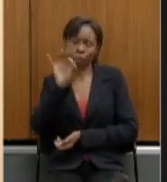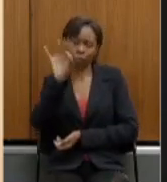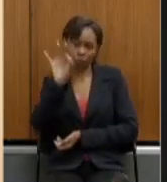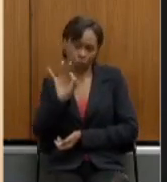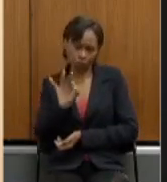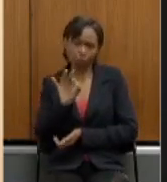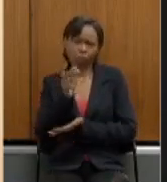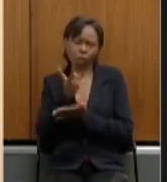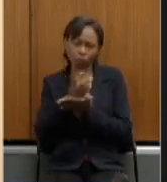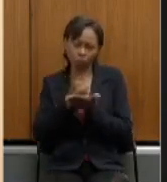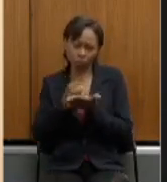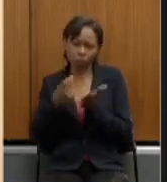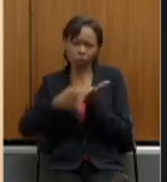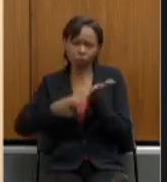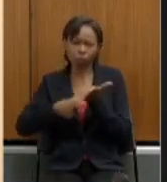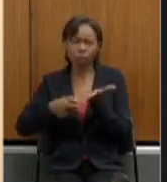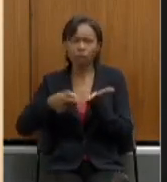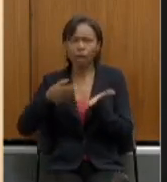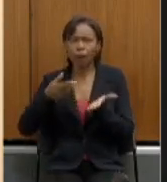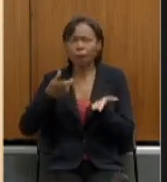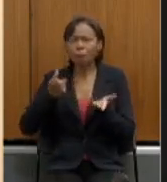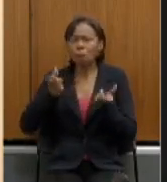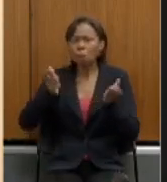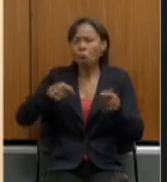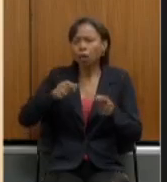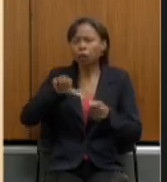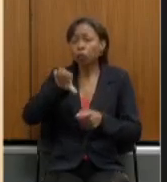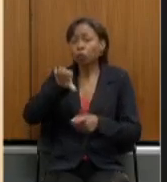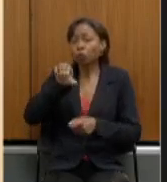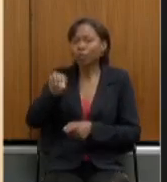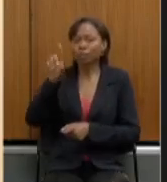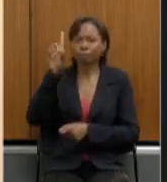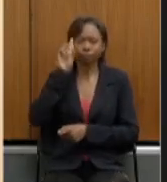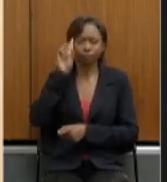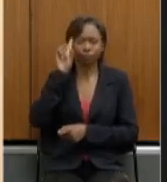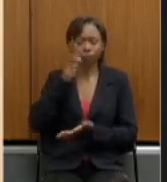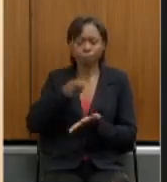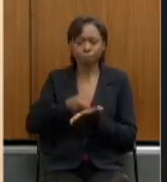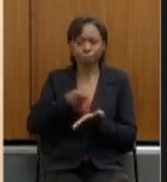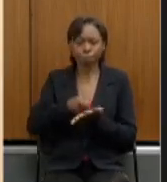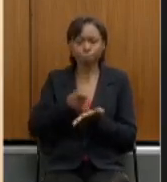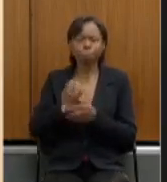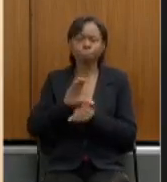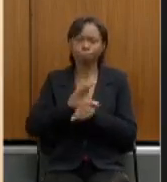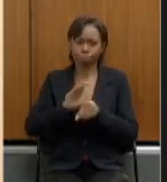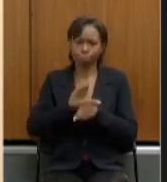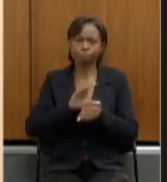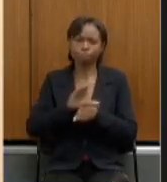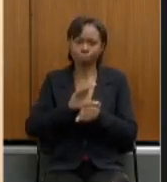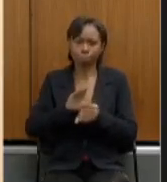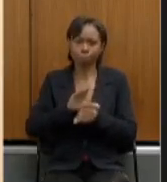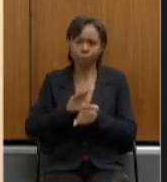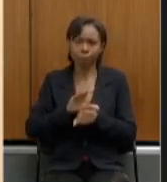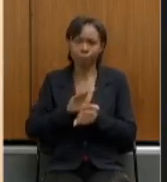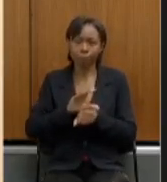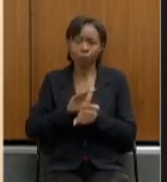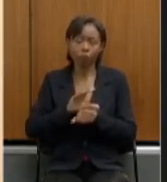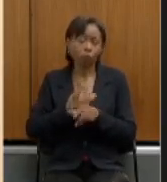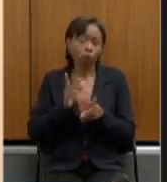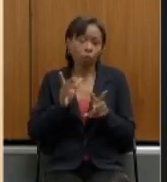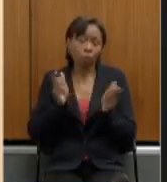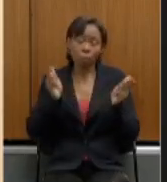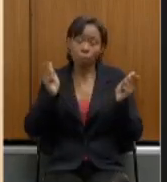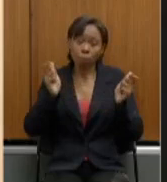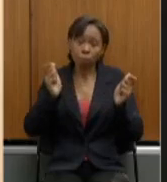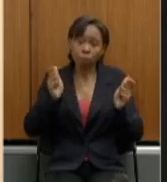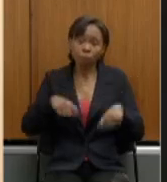dias ainda de obrigação então constitucional de esperar em razão da anterioridade para que pudesse ter